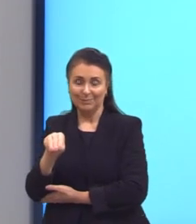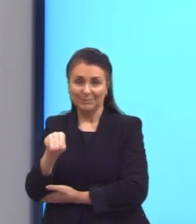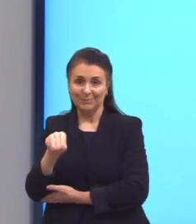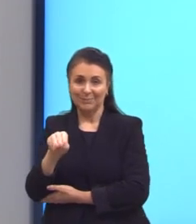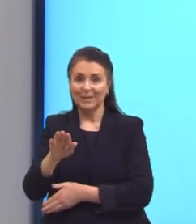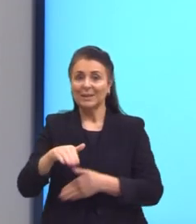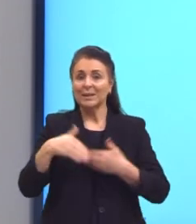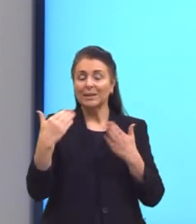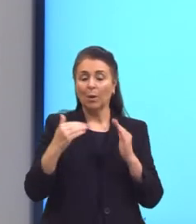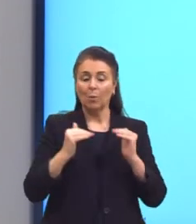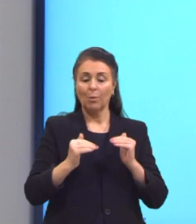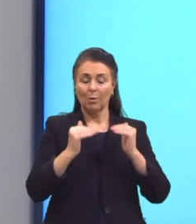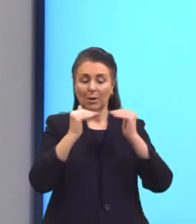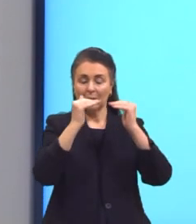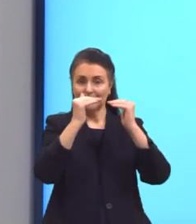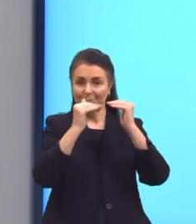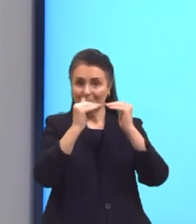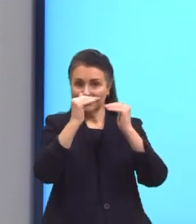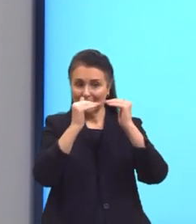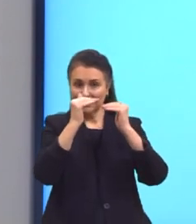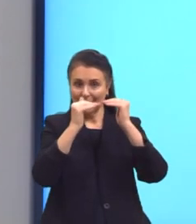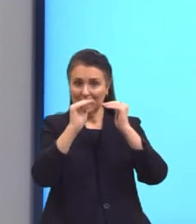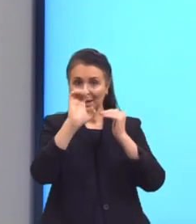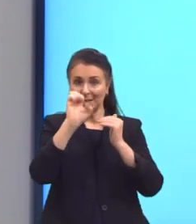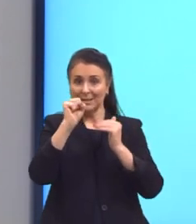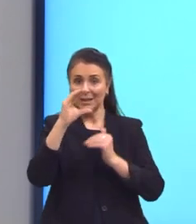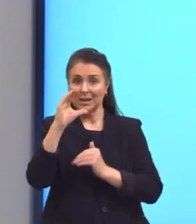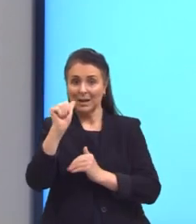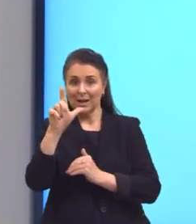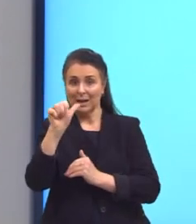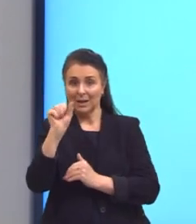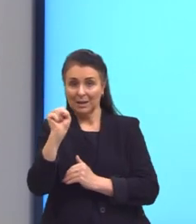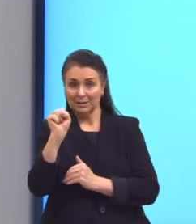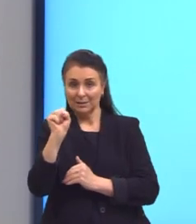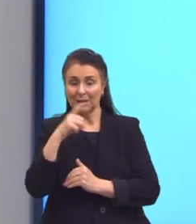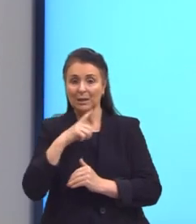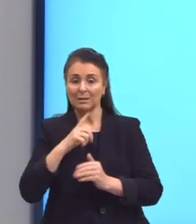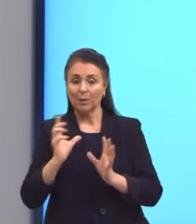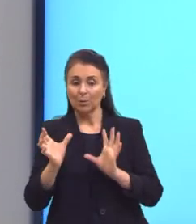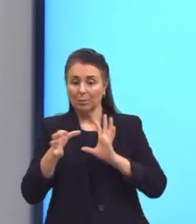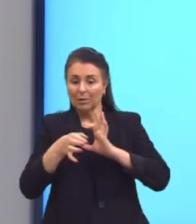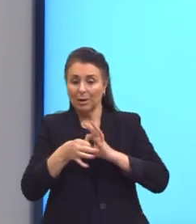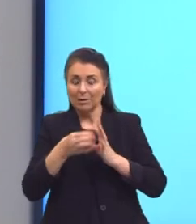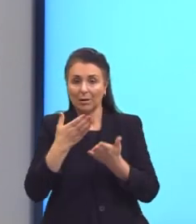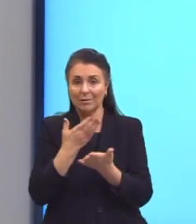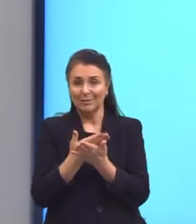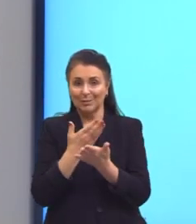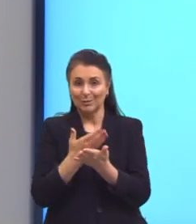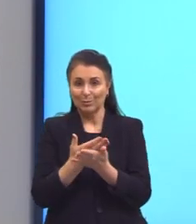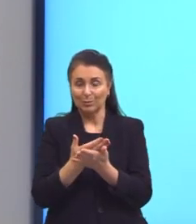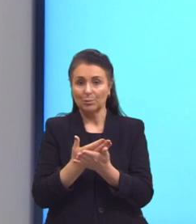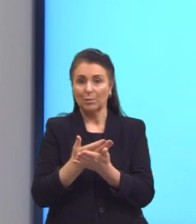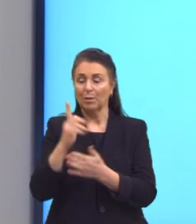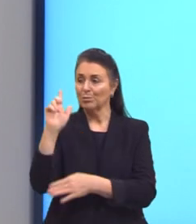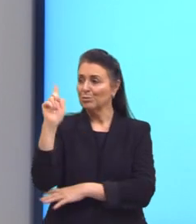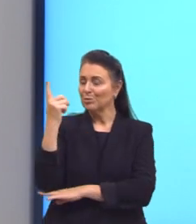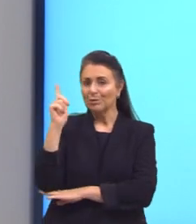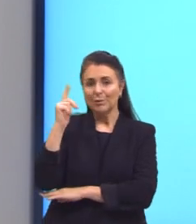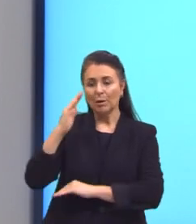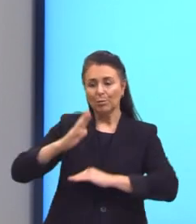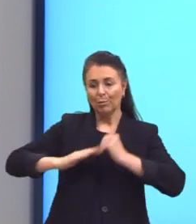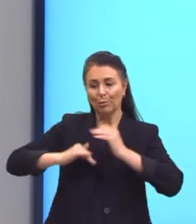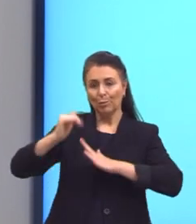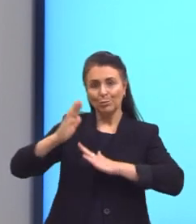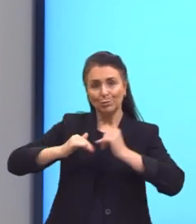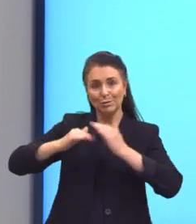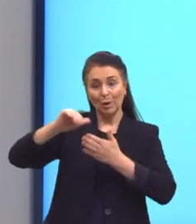Então, as escalas, elas estão diretamente ligadas aos estudos da geografia, na construção de